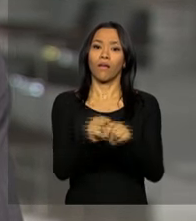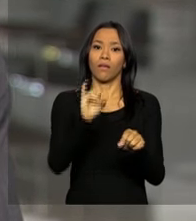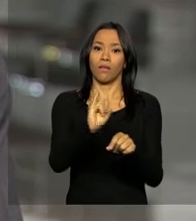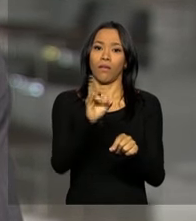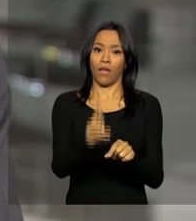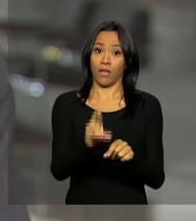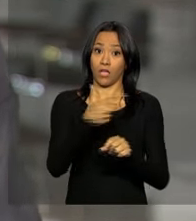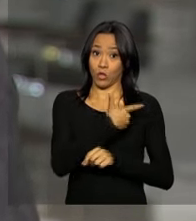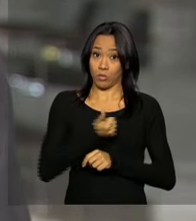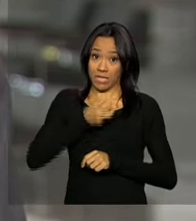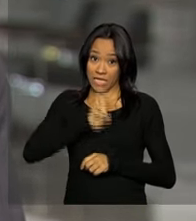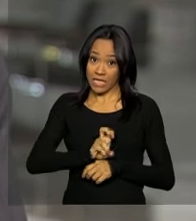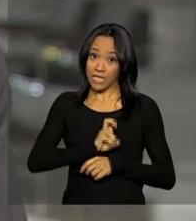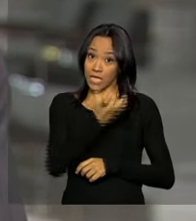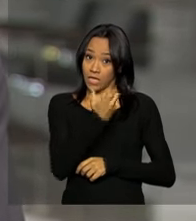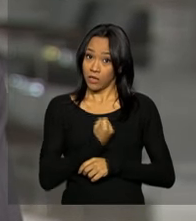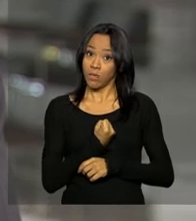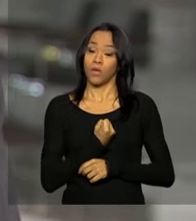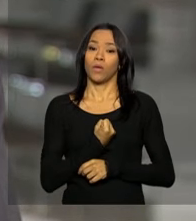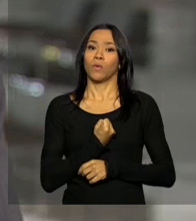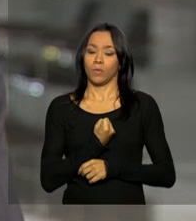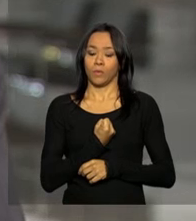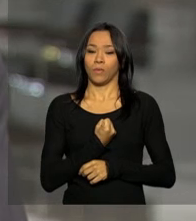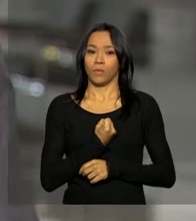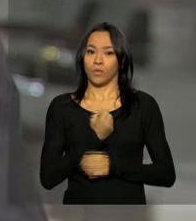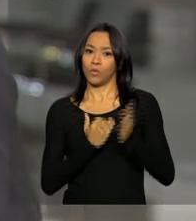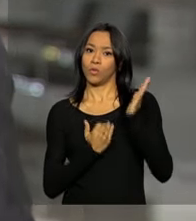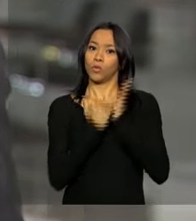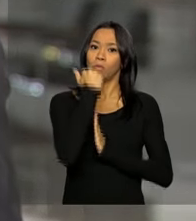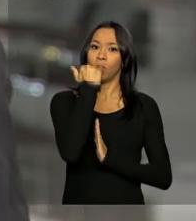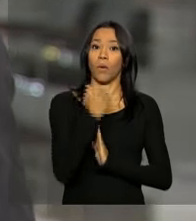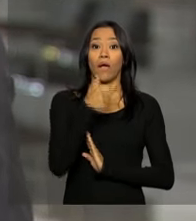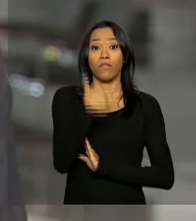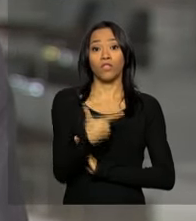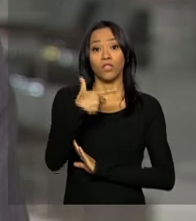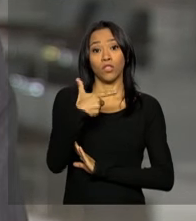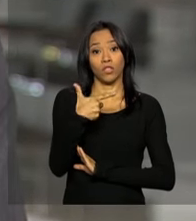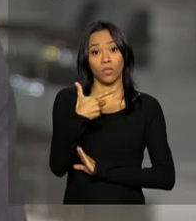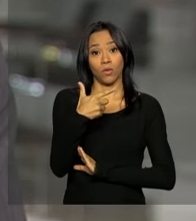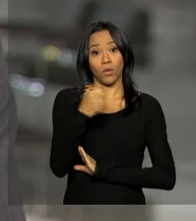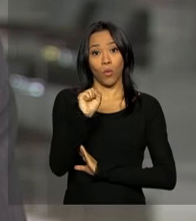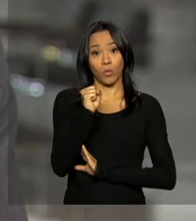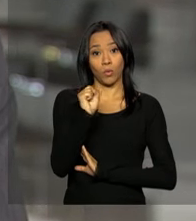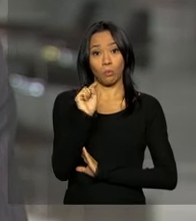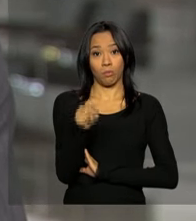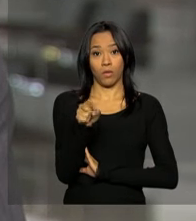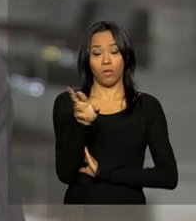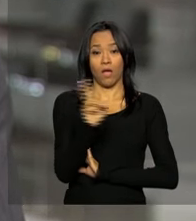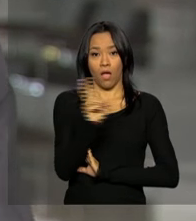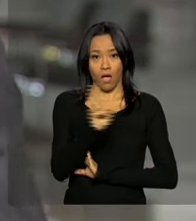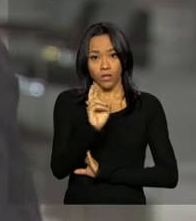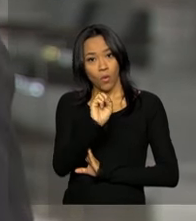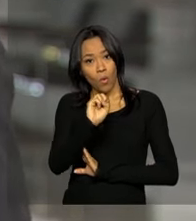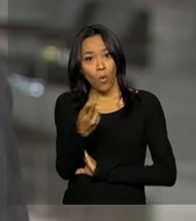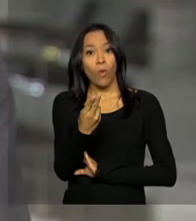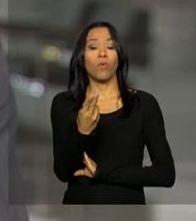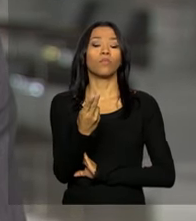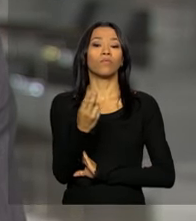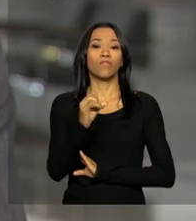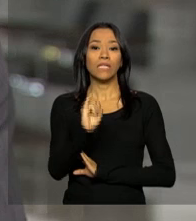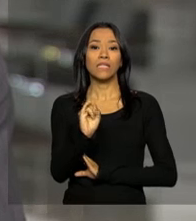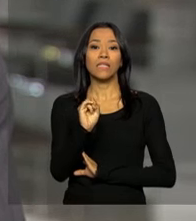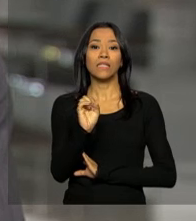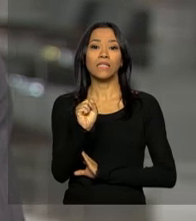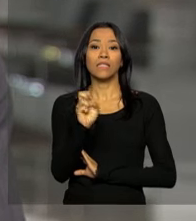em 2015, recebeu rendimentos tributáveis superior a R$ 28 mil ou recebeu rendimentos isentos,